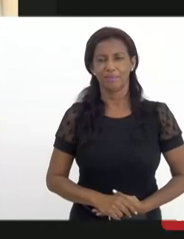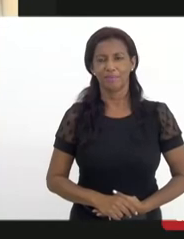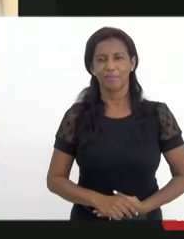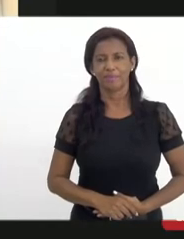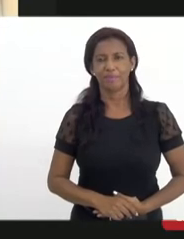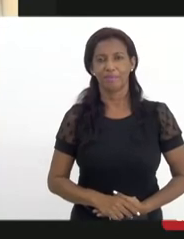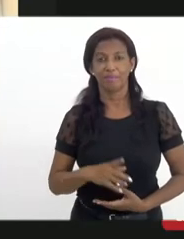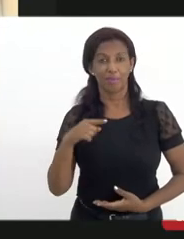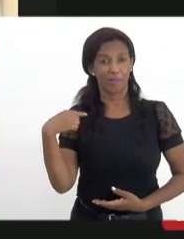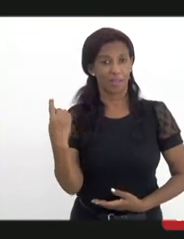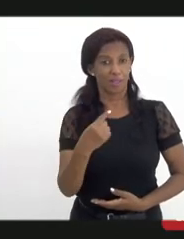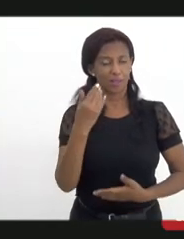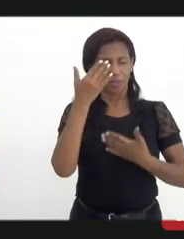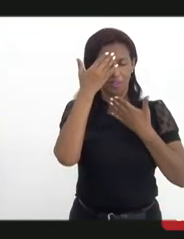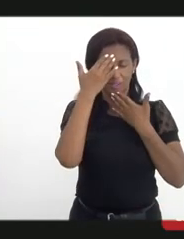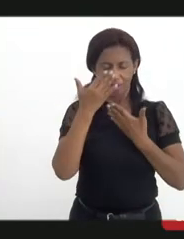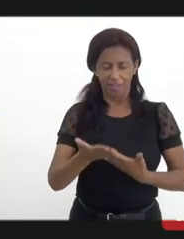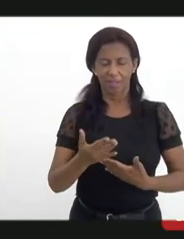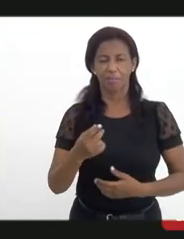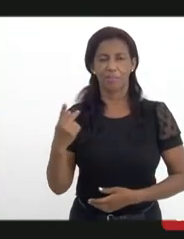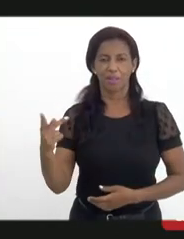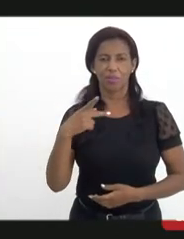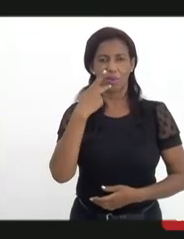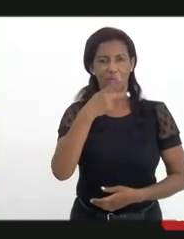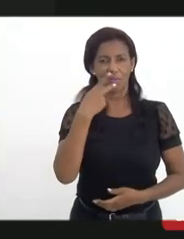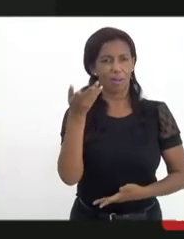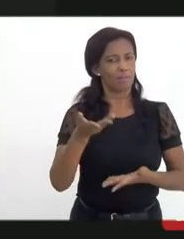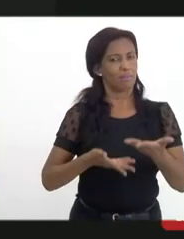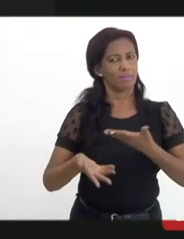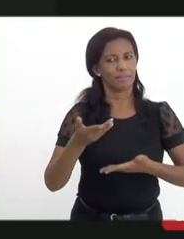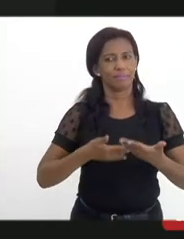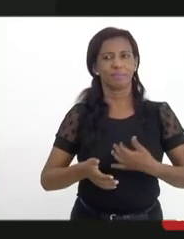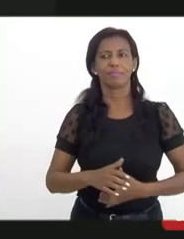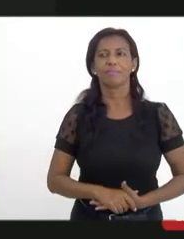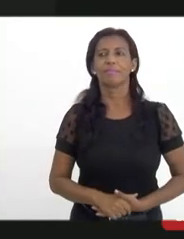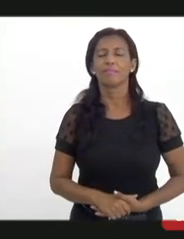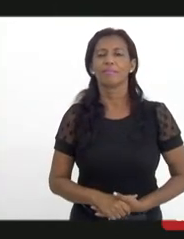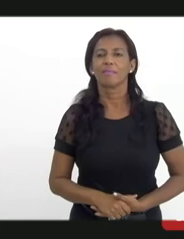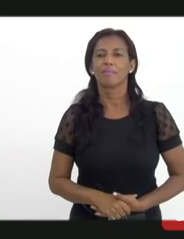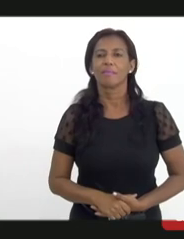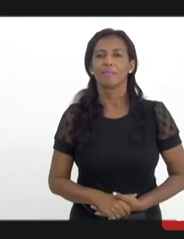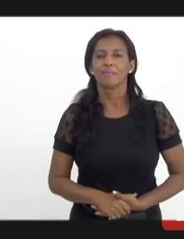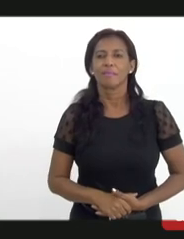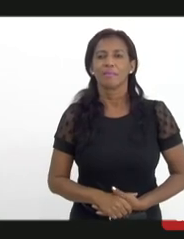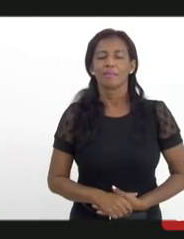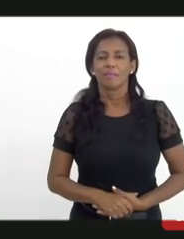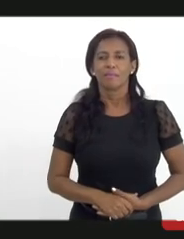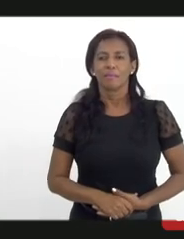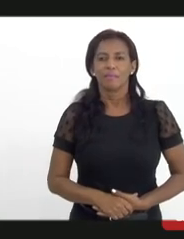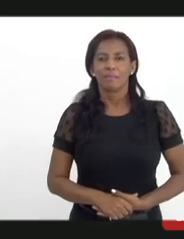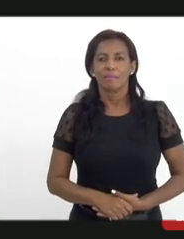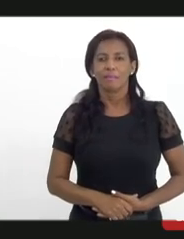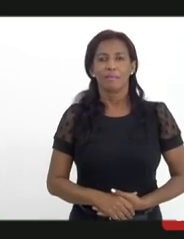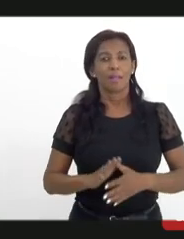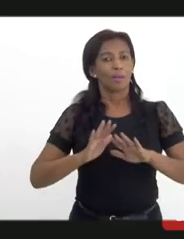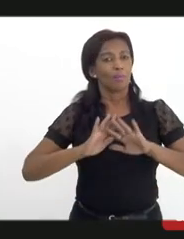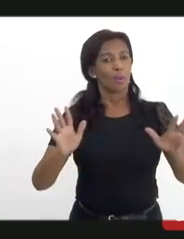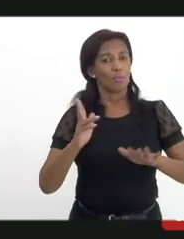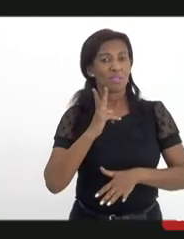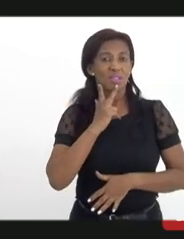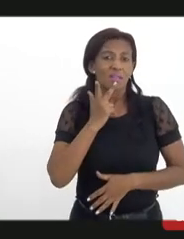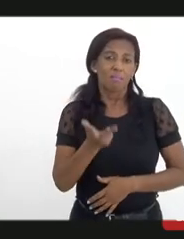Nós que agradecemos, Dejane, pela sua fala e também participação. Bom, sem mais o que falar,